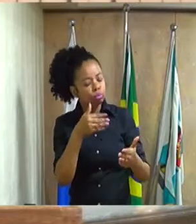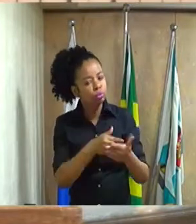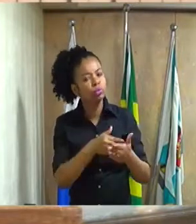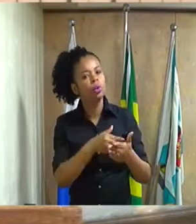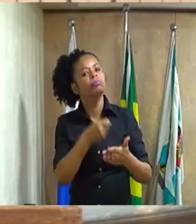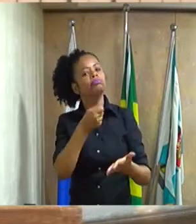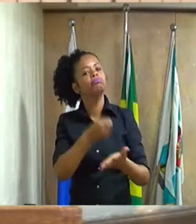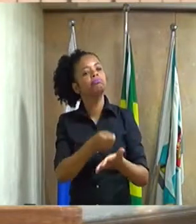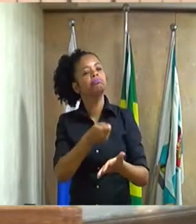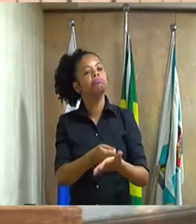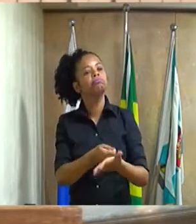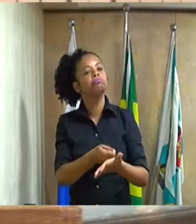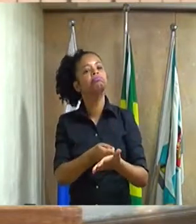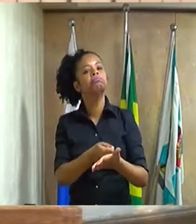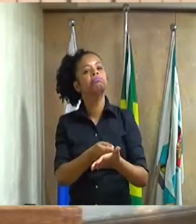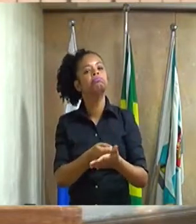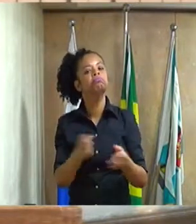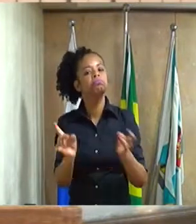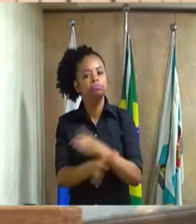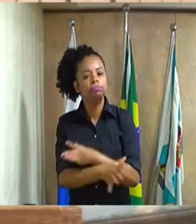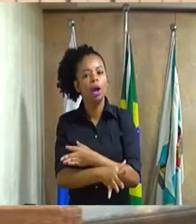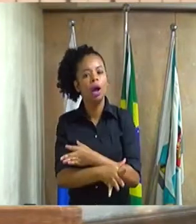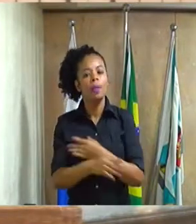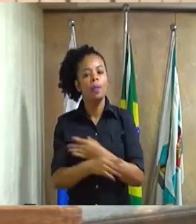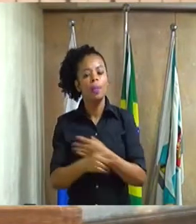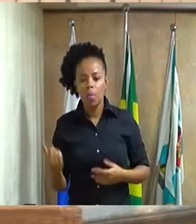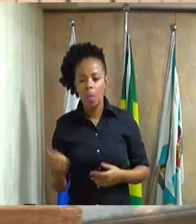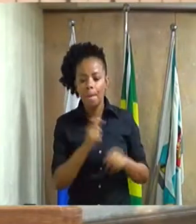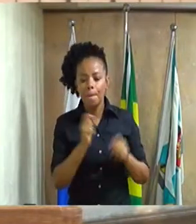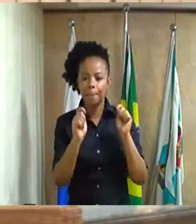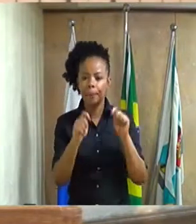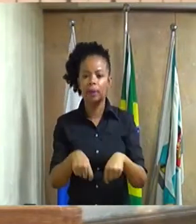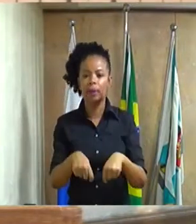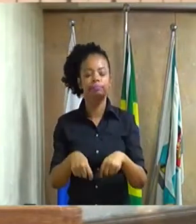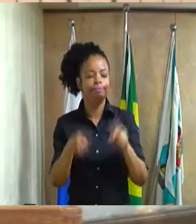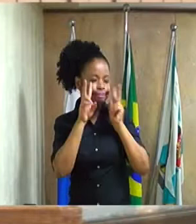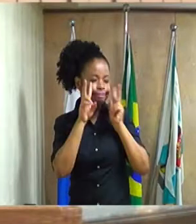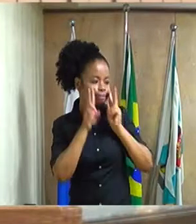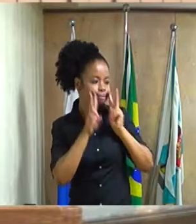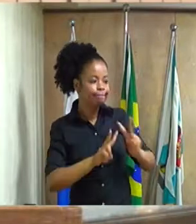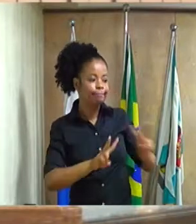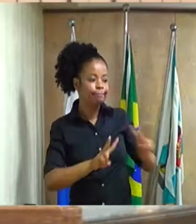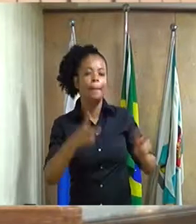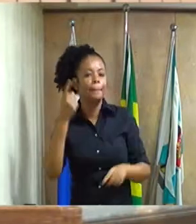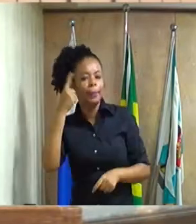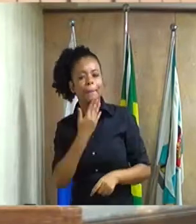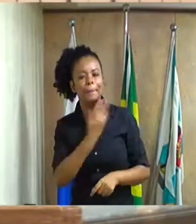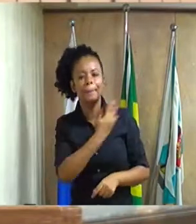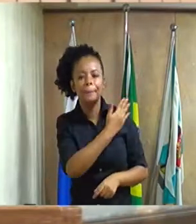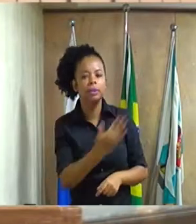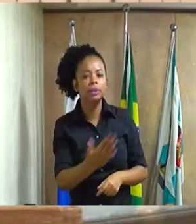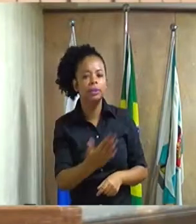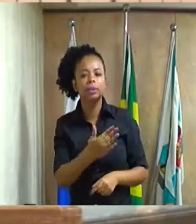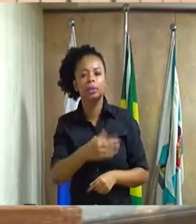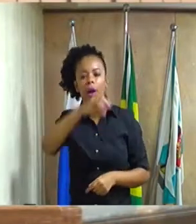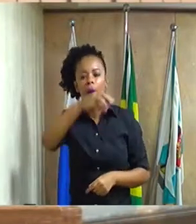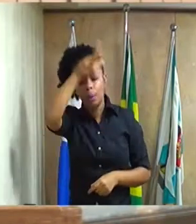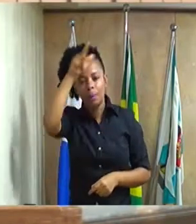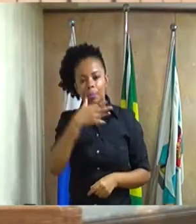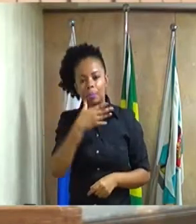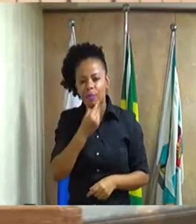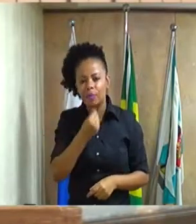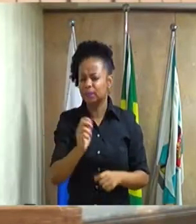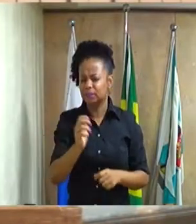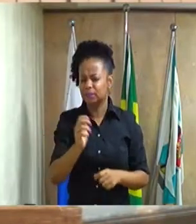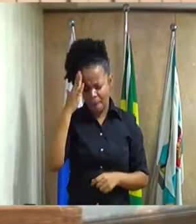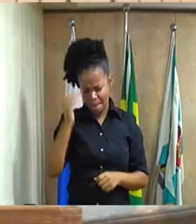nós possamos olhar e pedir para que o prefeito sabemos do empenho